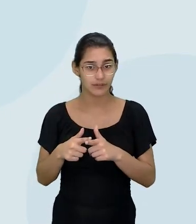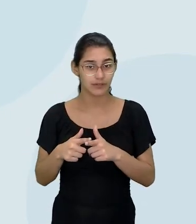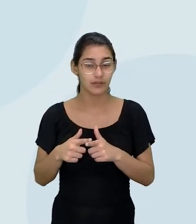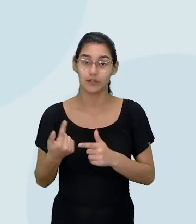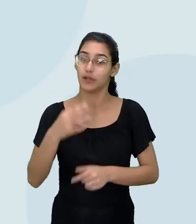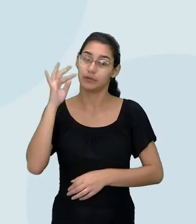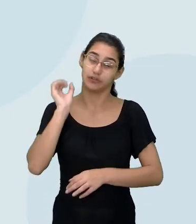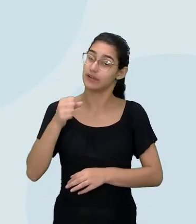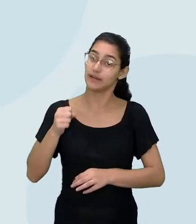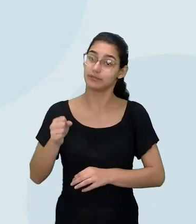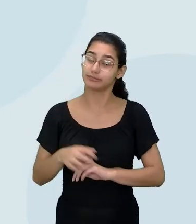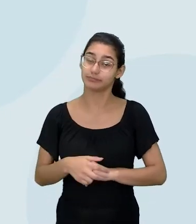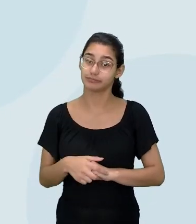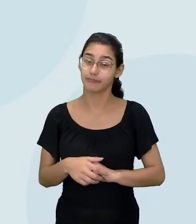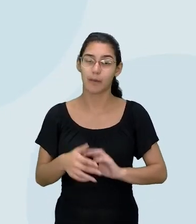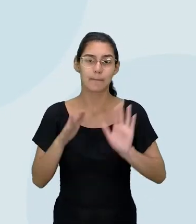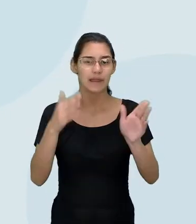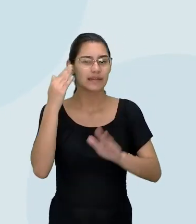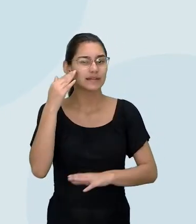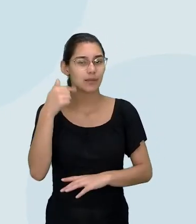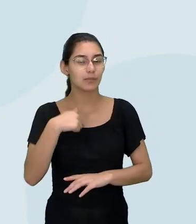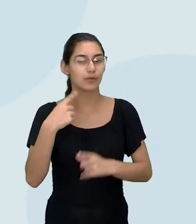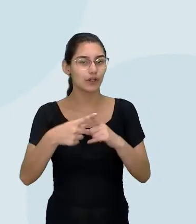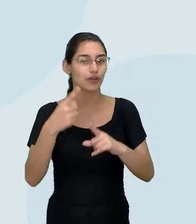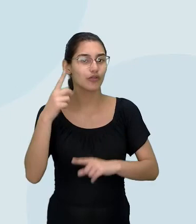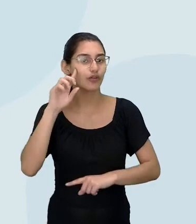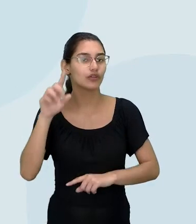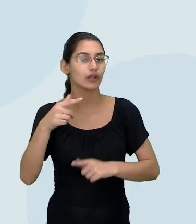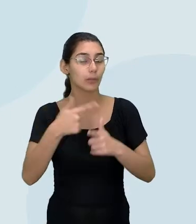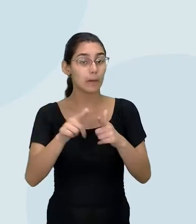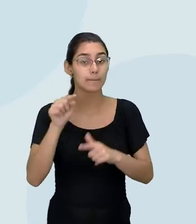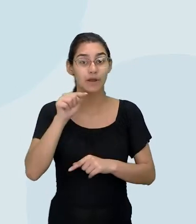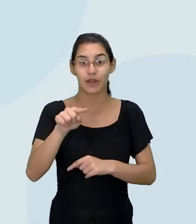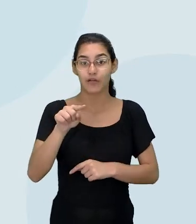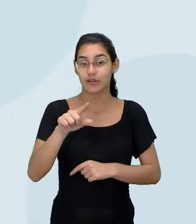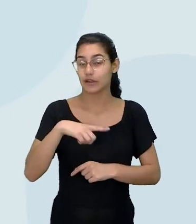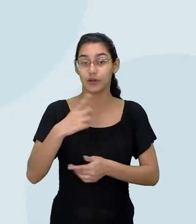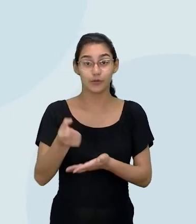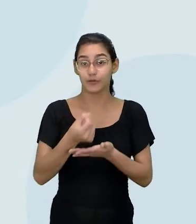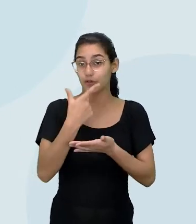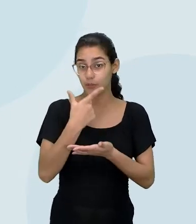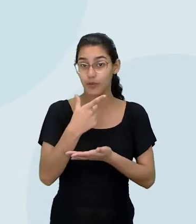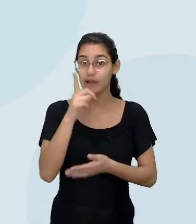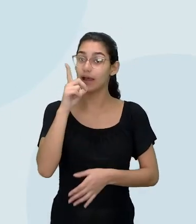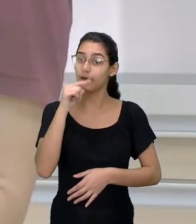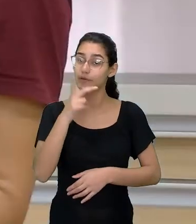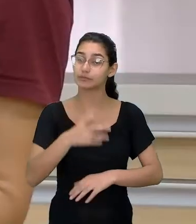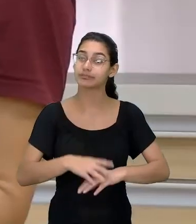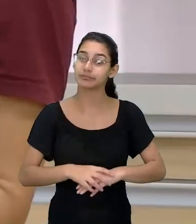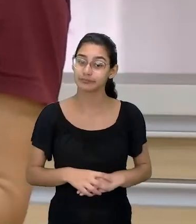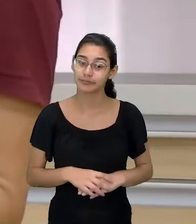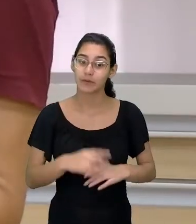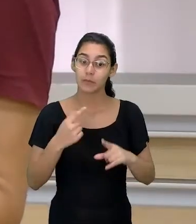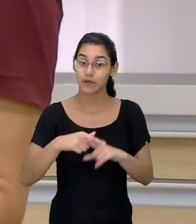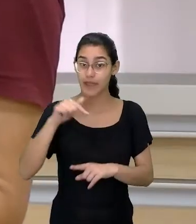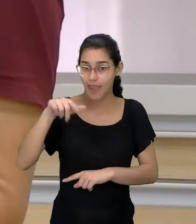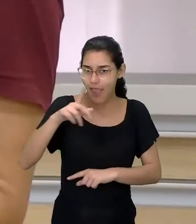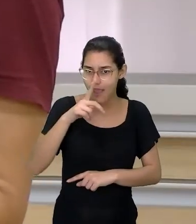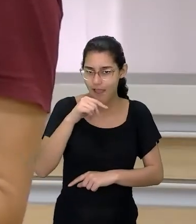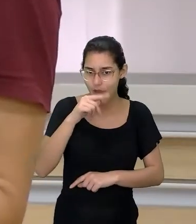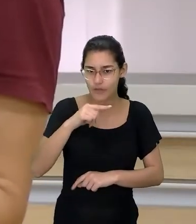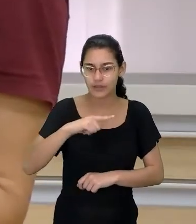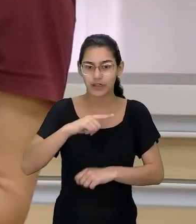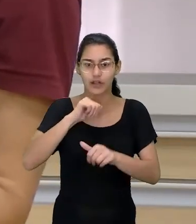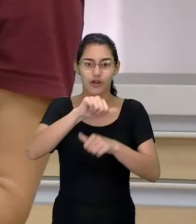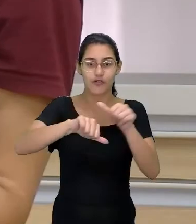Eu imagino que sim. Mas sabe por o seu dia está ruim? Porque você não tomou essa água. Porque essa água